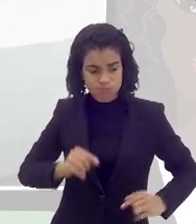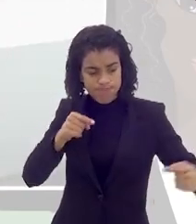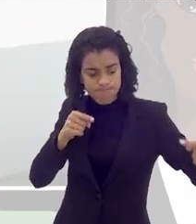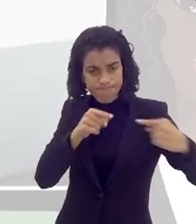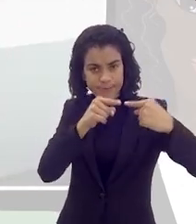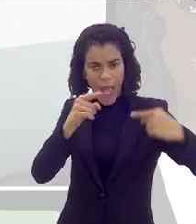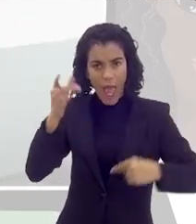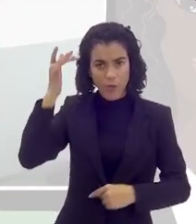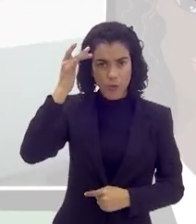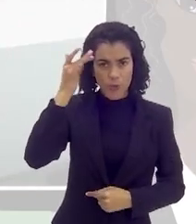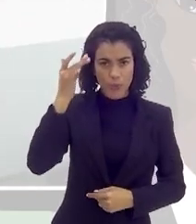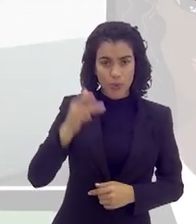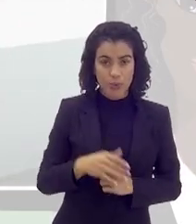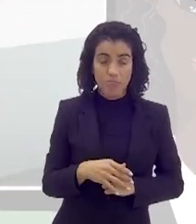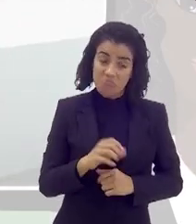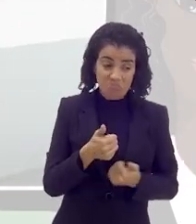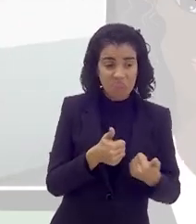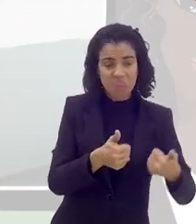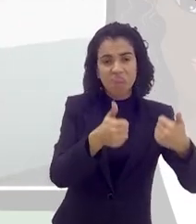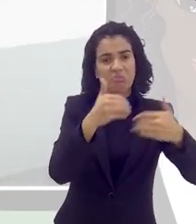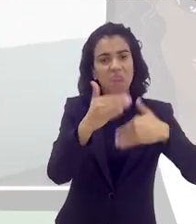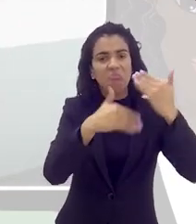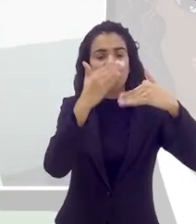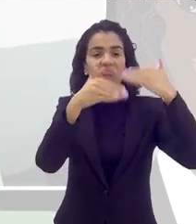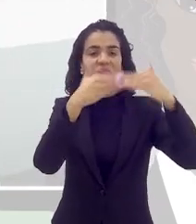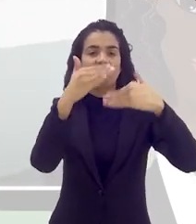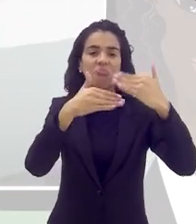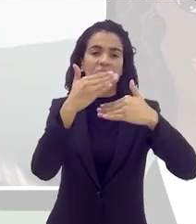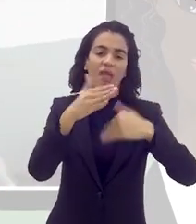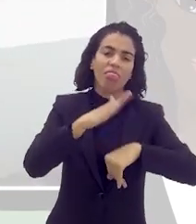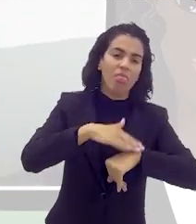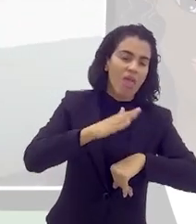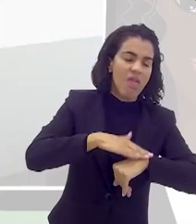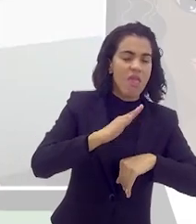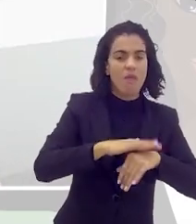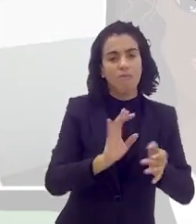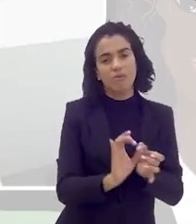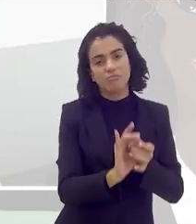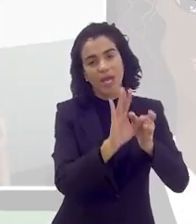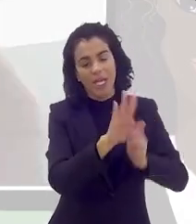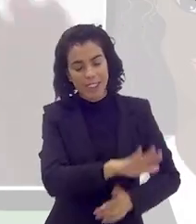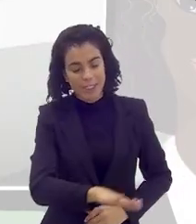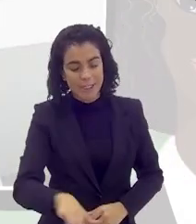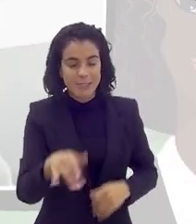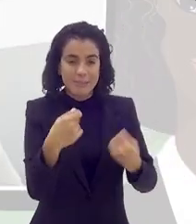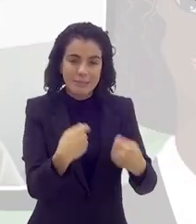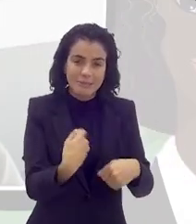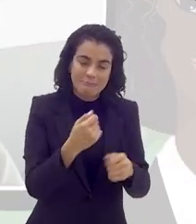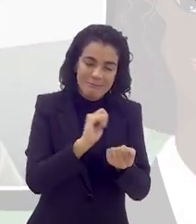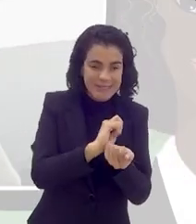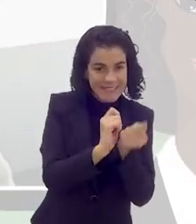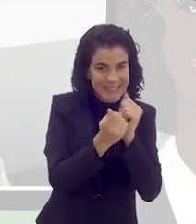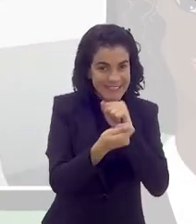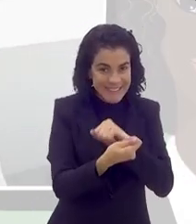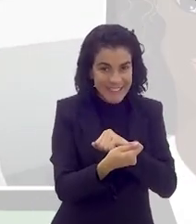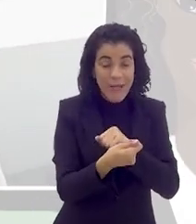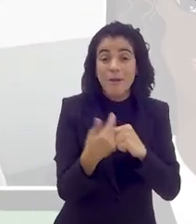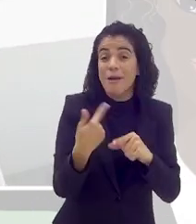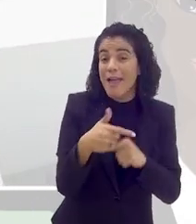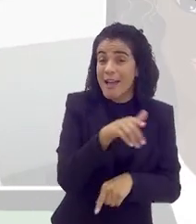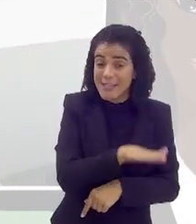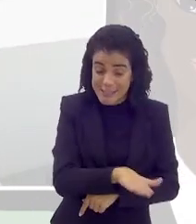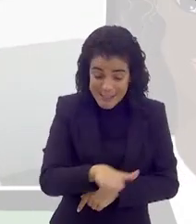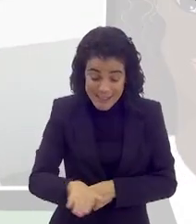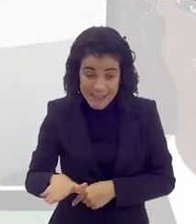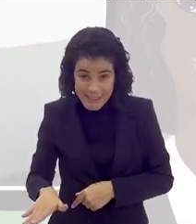com a minha função de adulto? Se eu estou, as coisas vão caminhar. Aí é dar tempo ao tempo, é dar o tempo que a criança precisa para ir se acostumando.